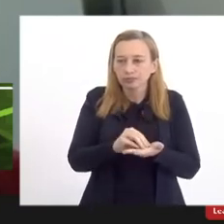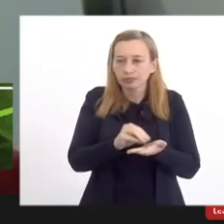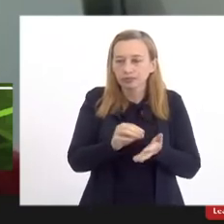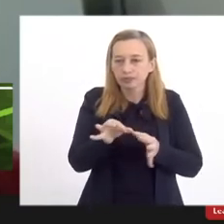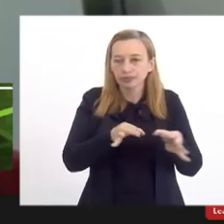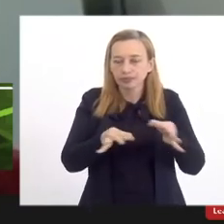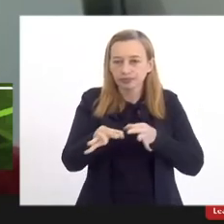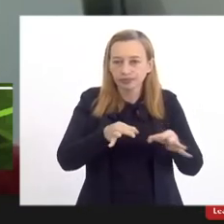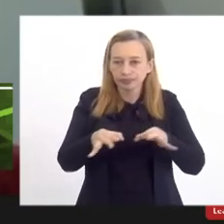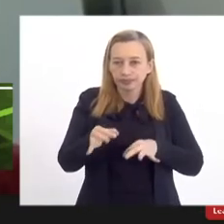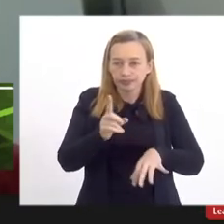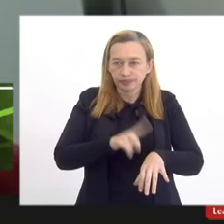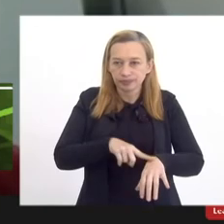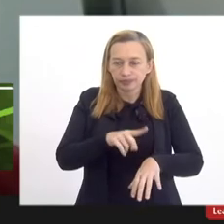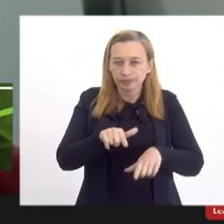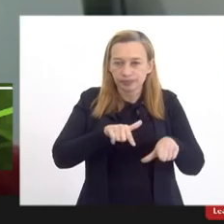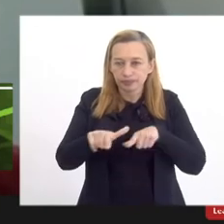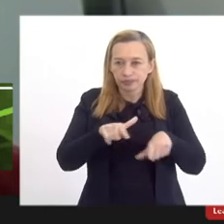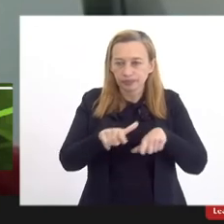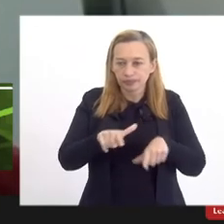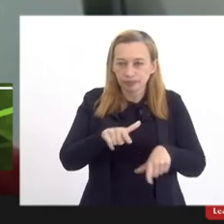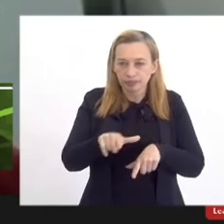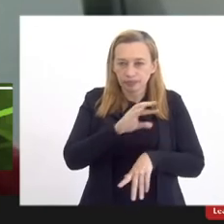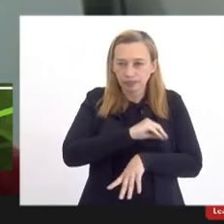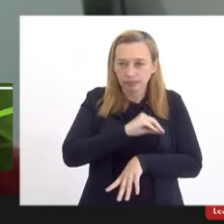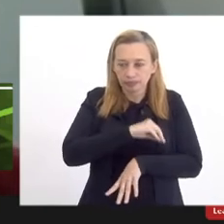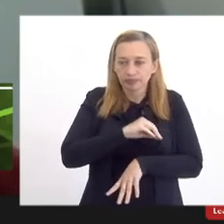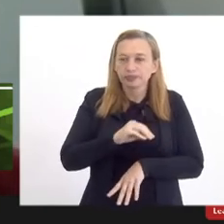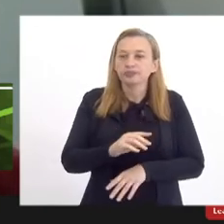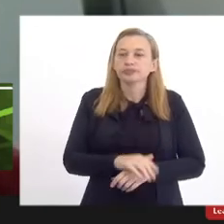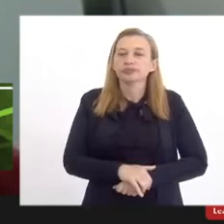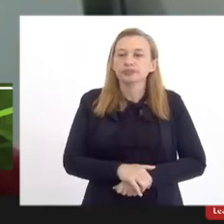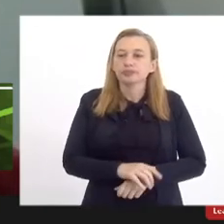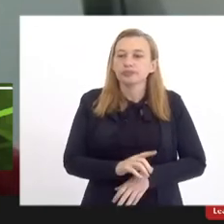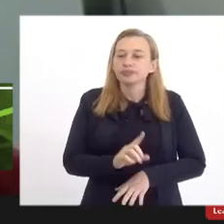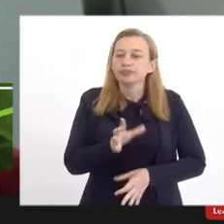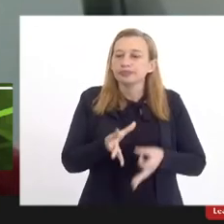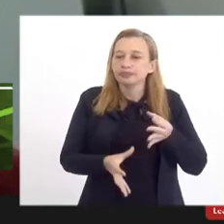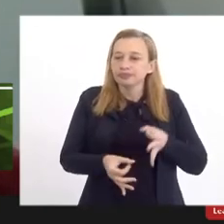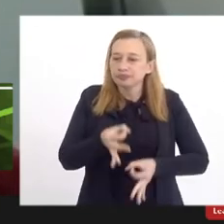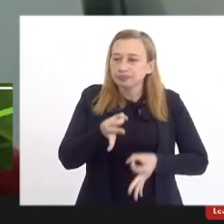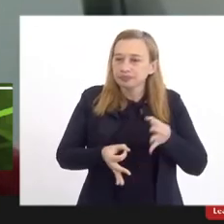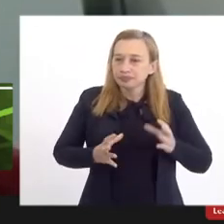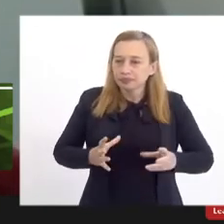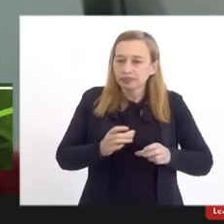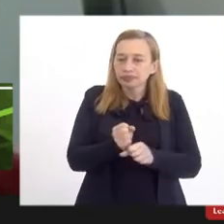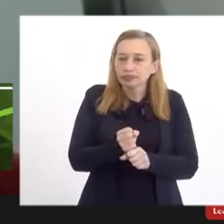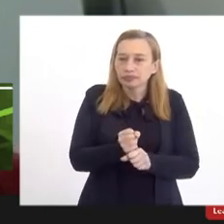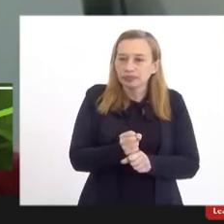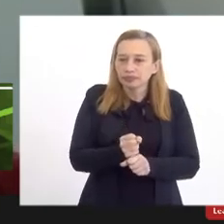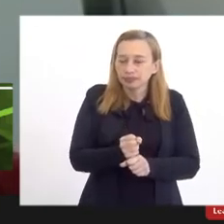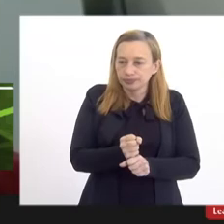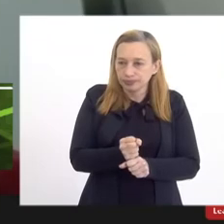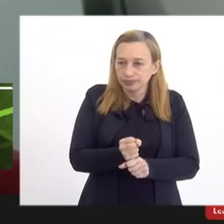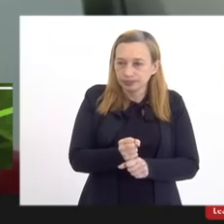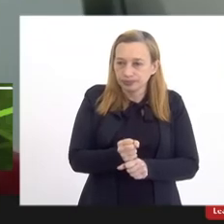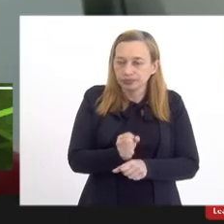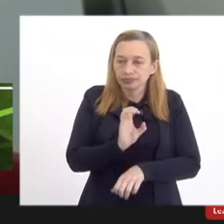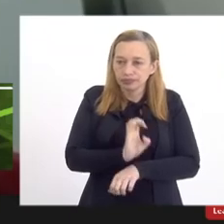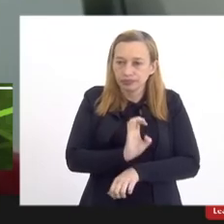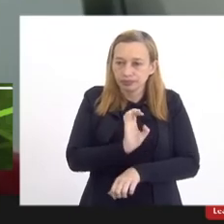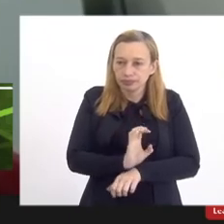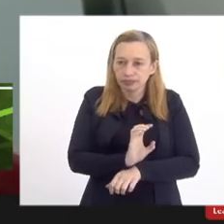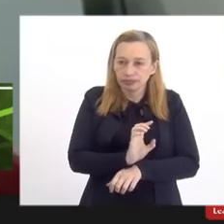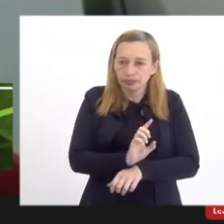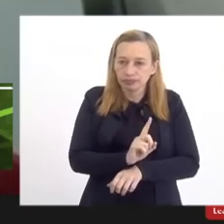carreira. Possível rejeição das contas pelo Tribunal de Contas do Estado, que já foi finalizado pelo mesmo